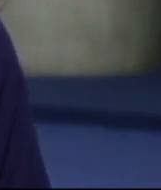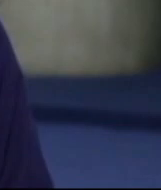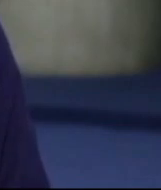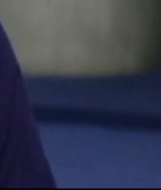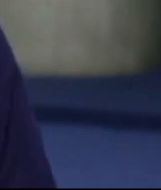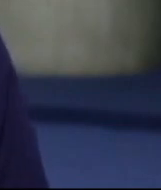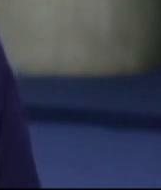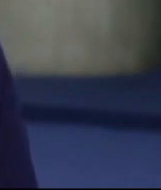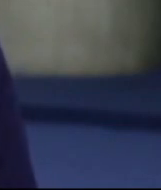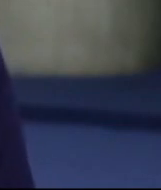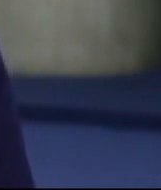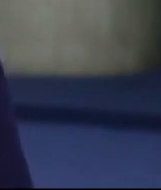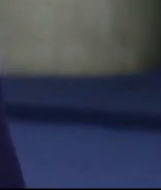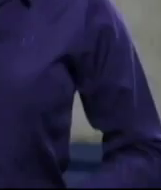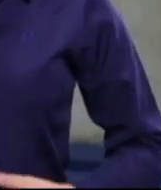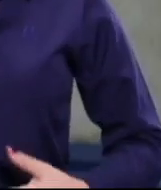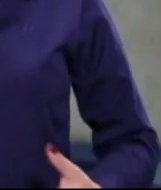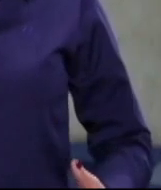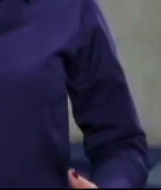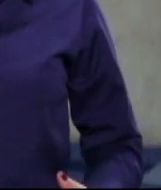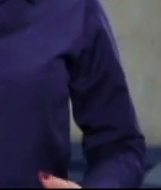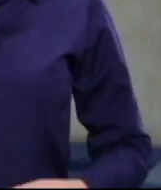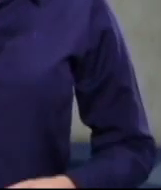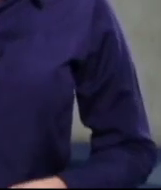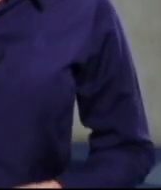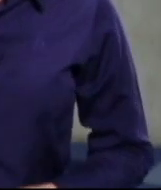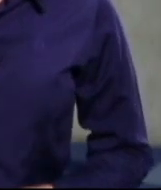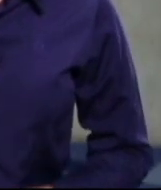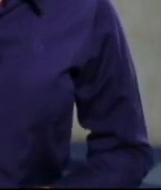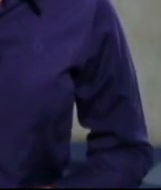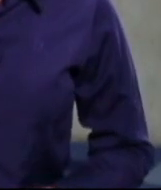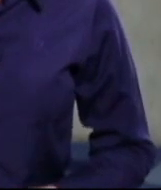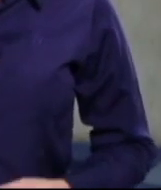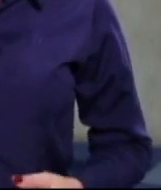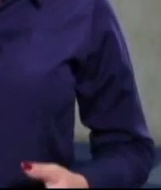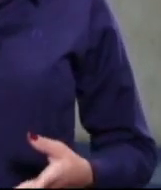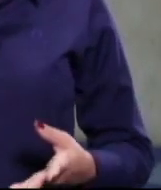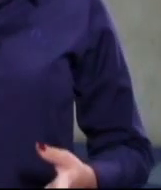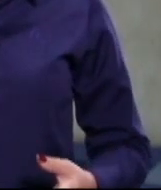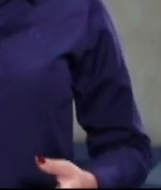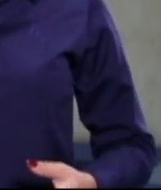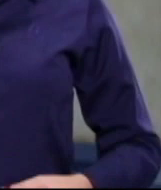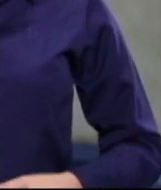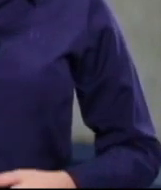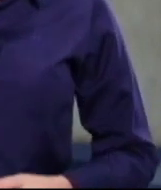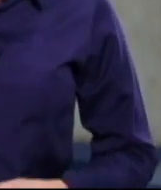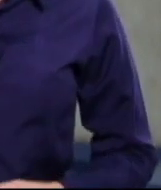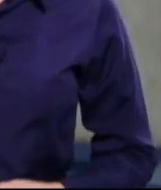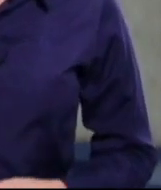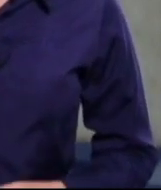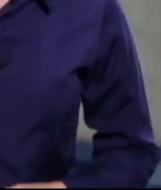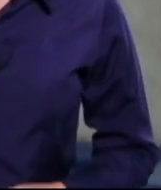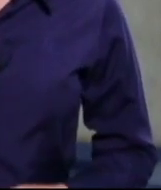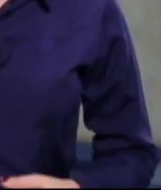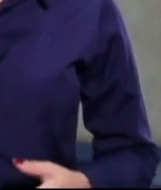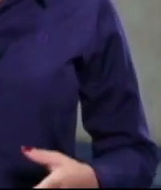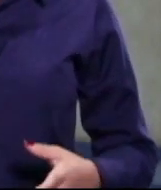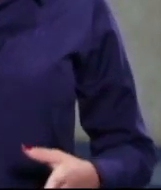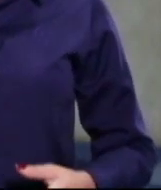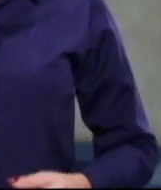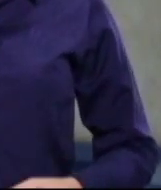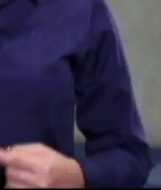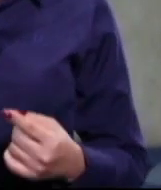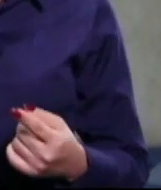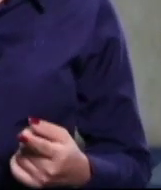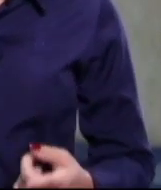faltaram boas discussões. O assunto que não deixou de ser pautado foi saúde, cobrança dos deputados de